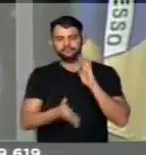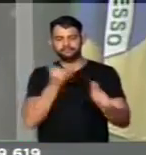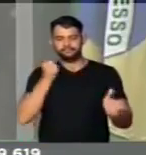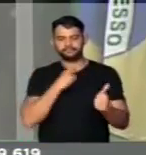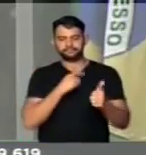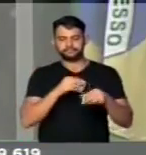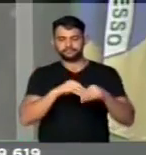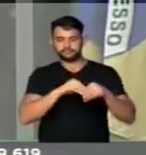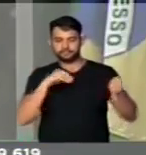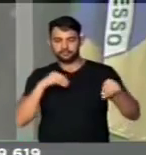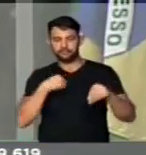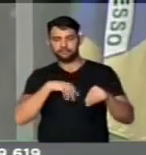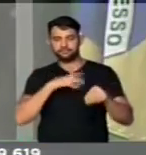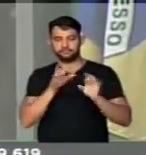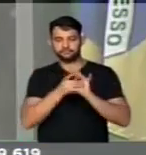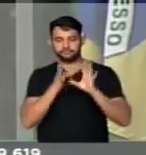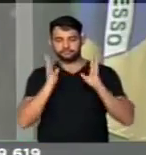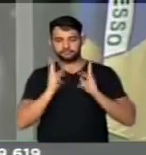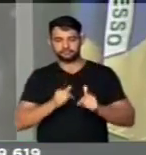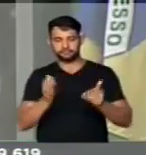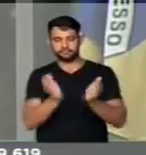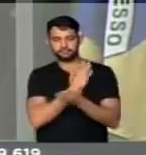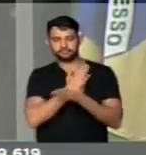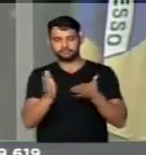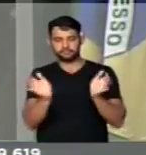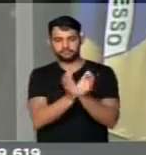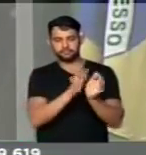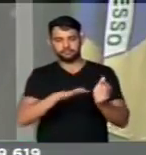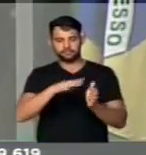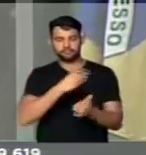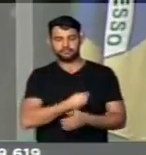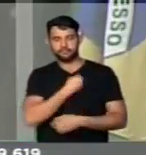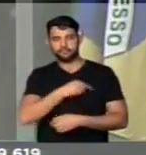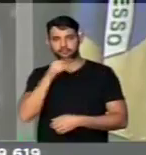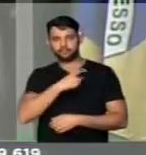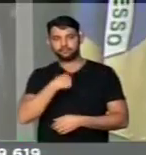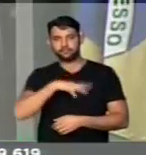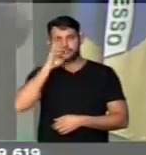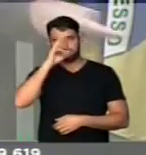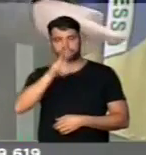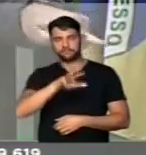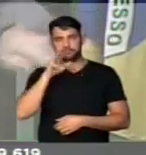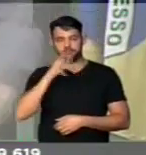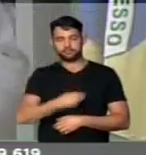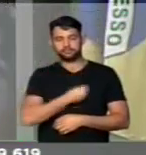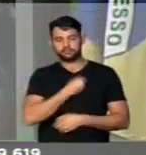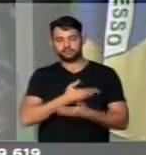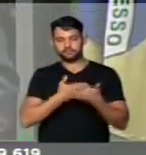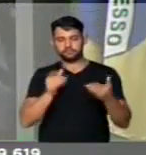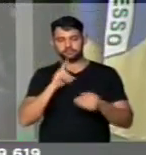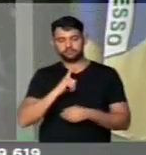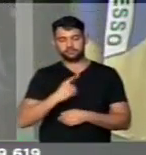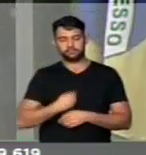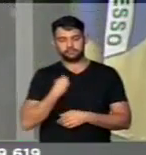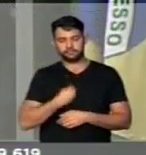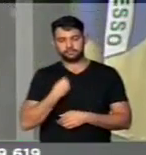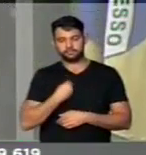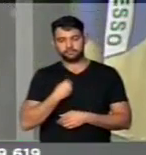cassação, para ficar livre da quadrilha liderada por ela e pelo senhor Lula, que agora já está